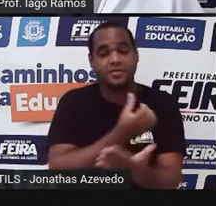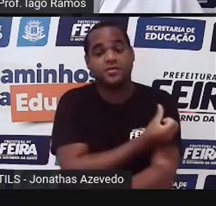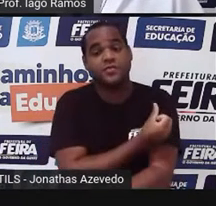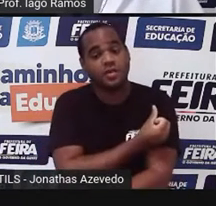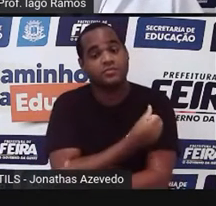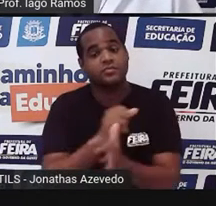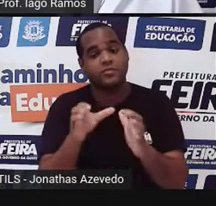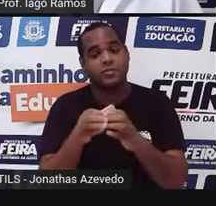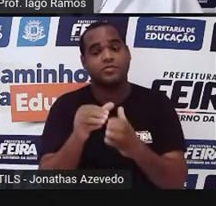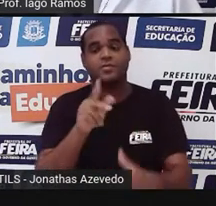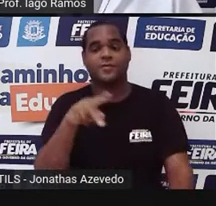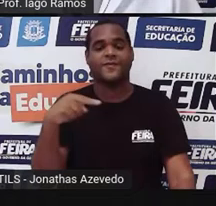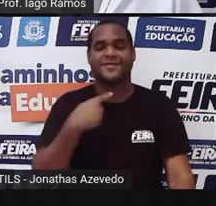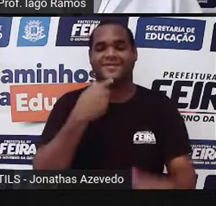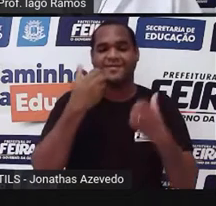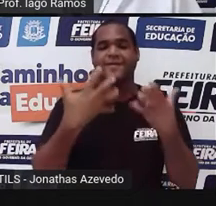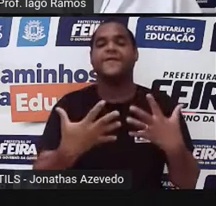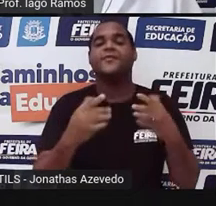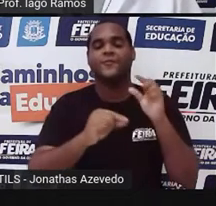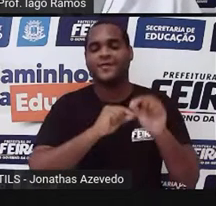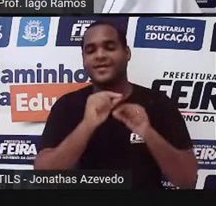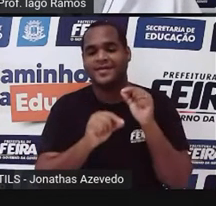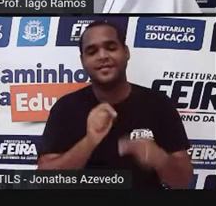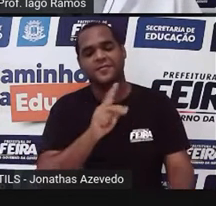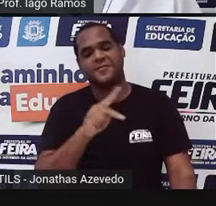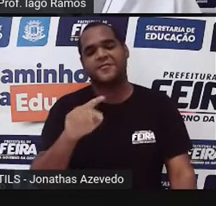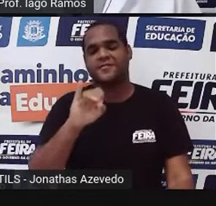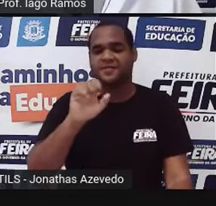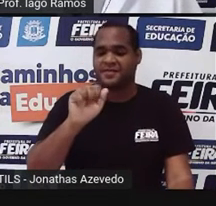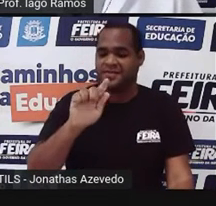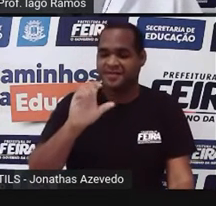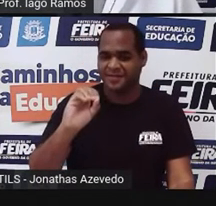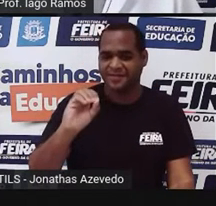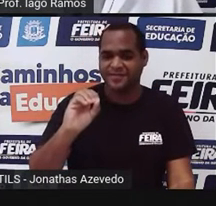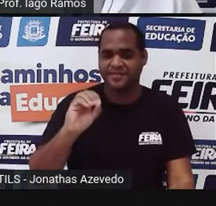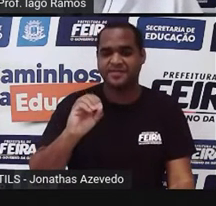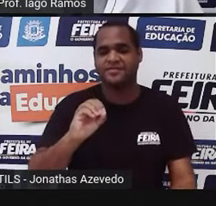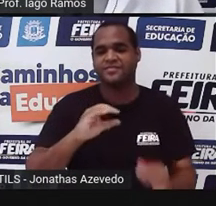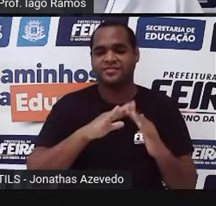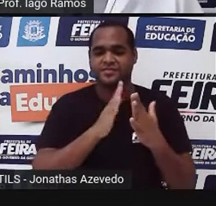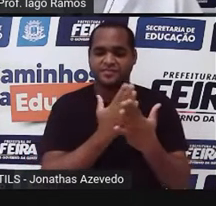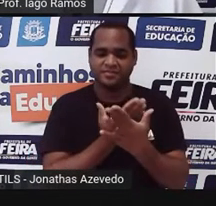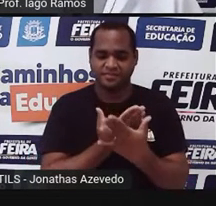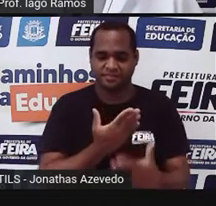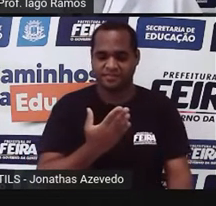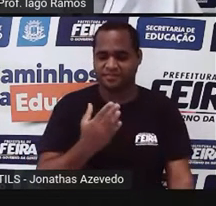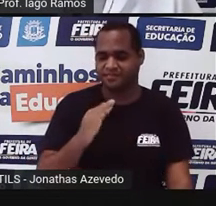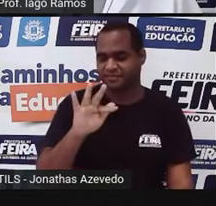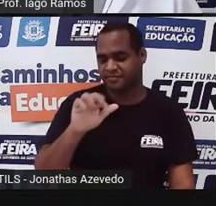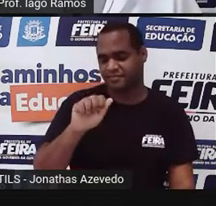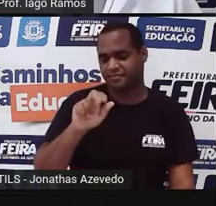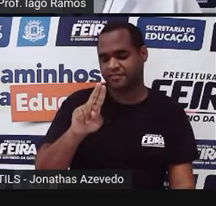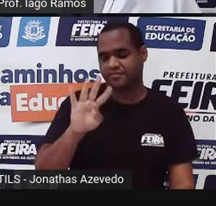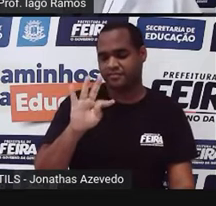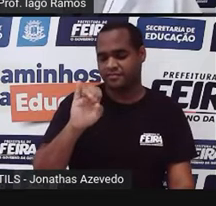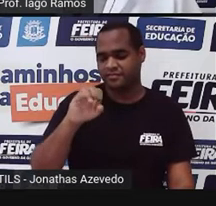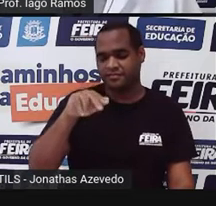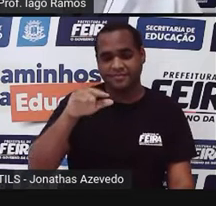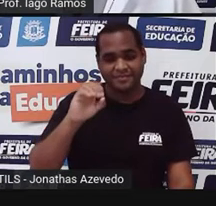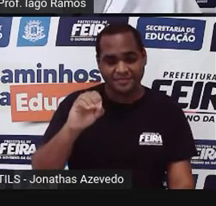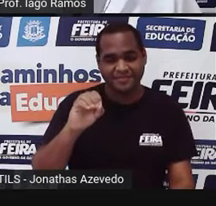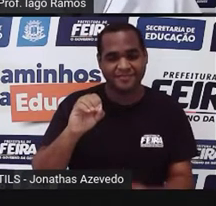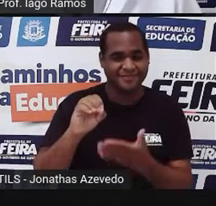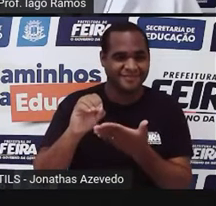Bom, esse professor que está aqui falando é o professor Iago Ramos, vem lá da escola municipal Faustino Dias